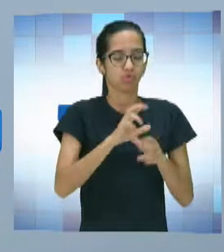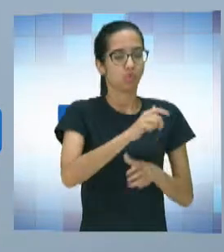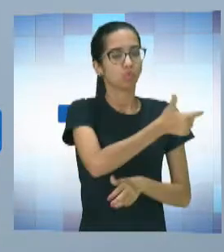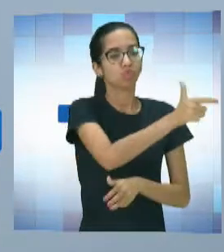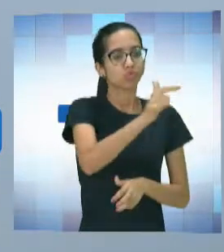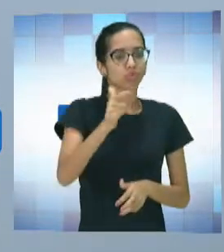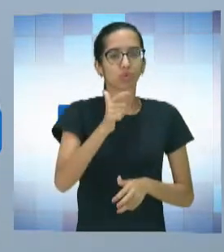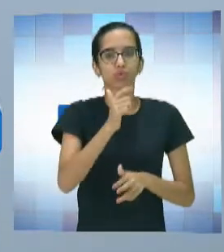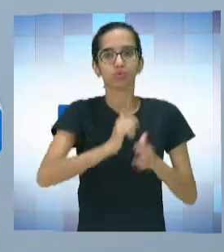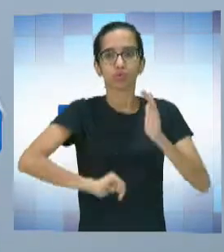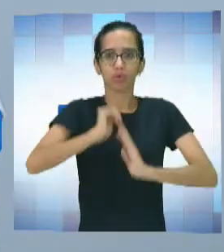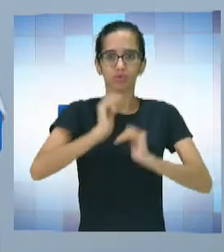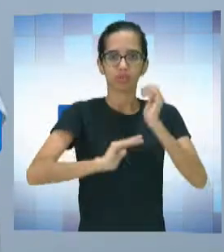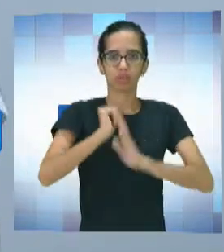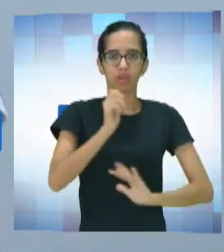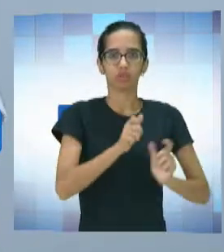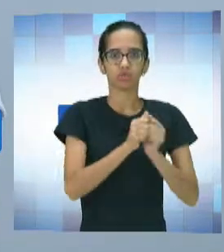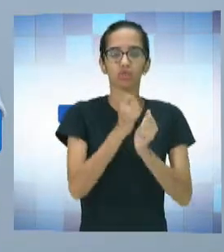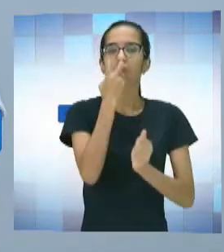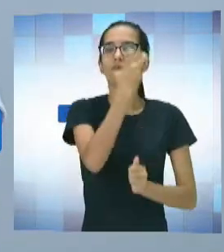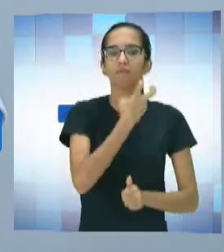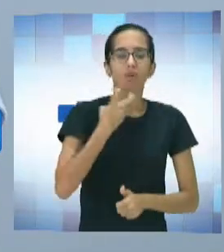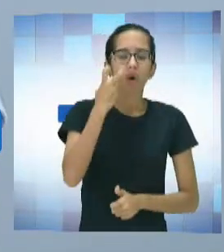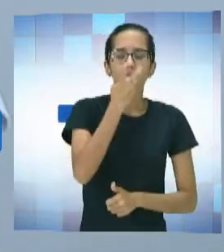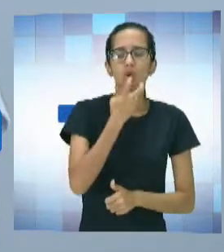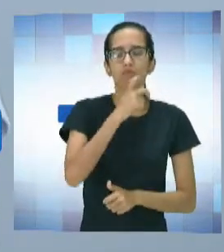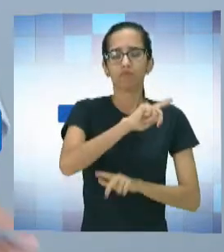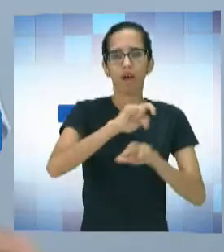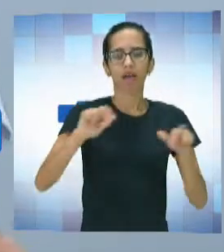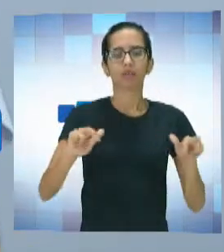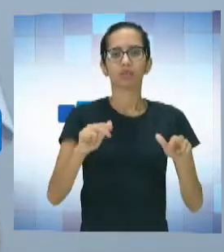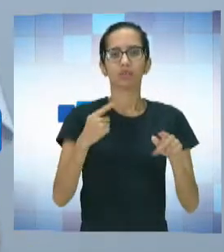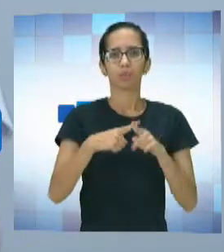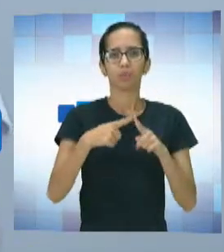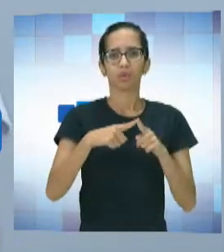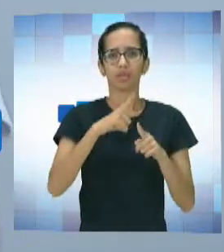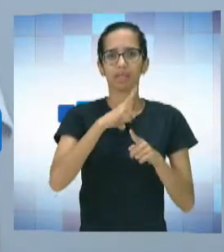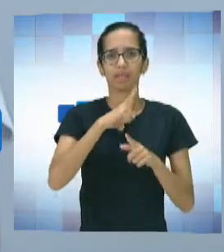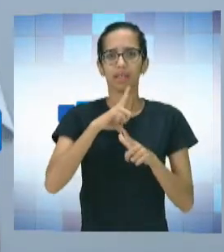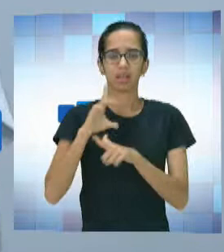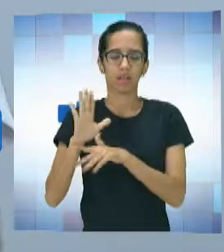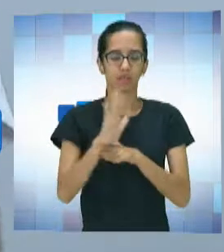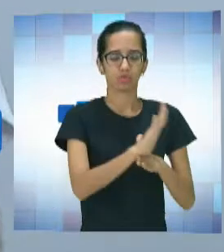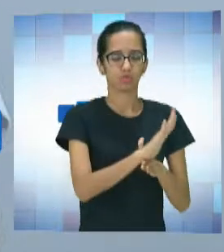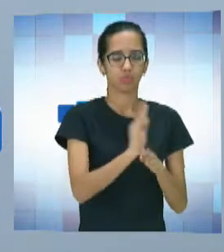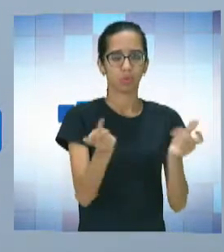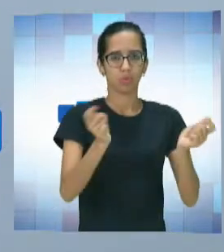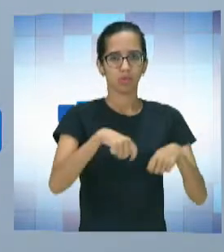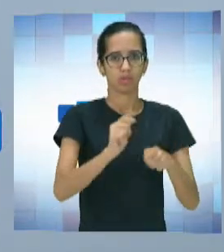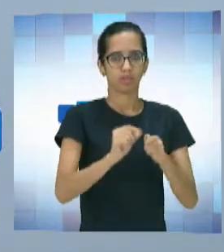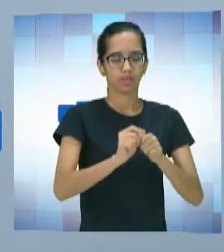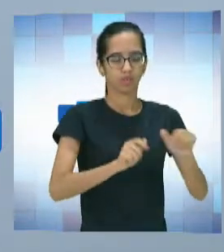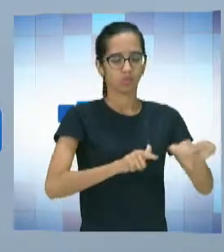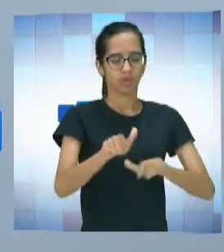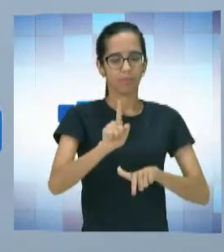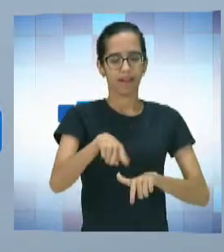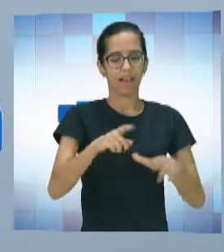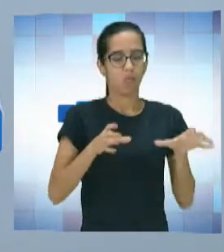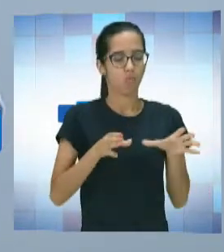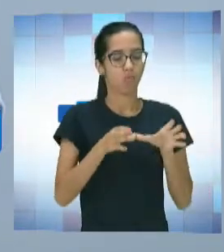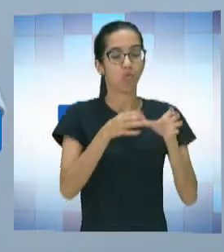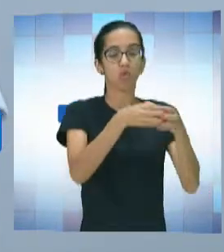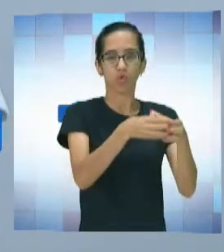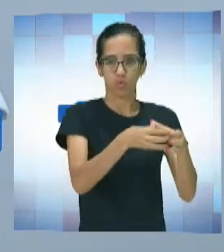que nós temos dentro do projeto, de fono... Porque tem os auxiliares para que você possa desenvolver um trabalho, é um conjunto. Uma